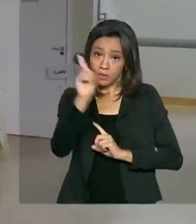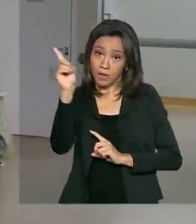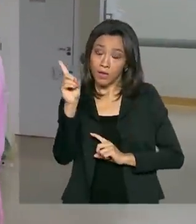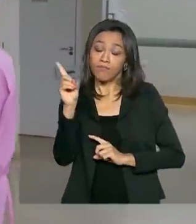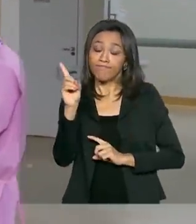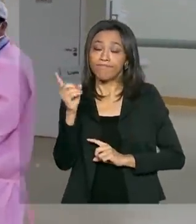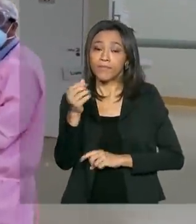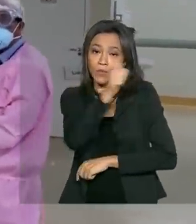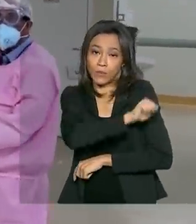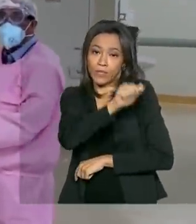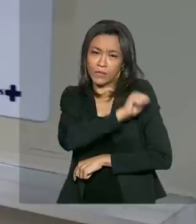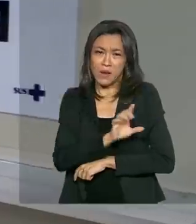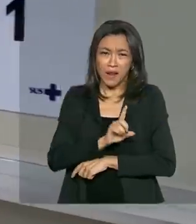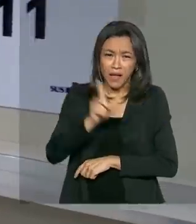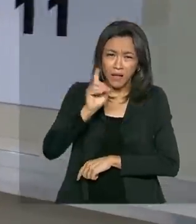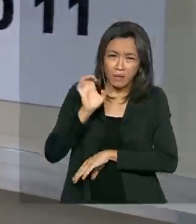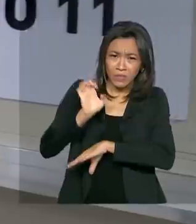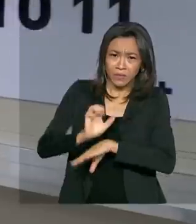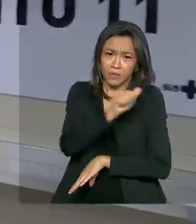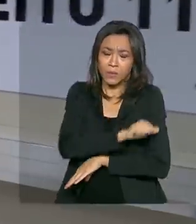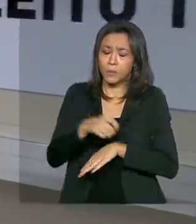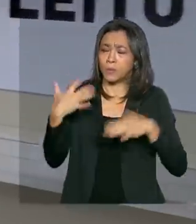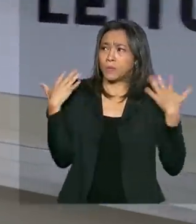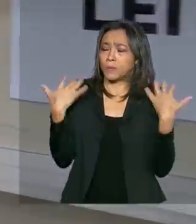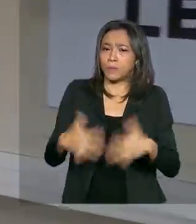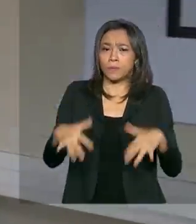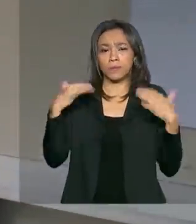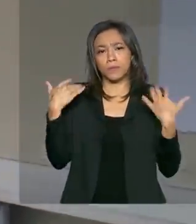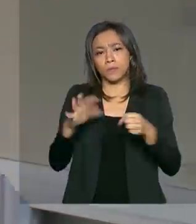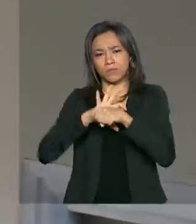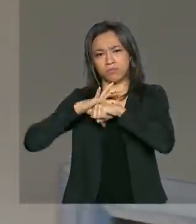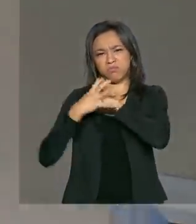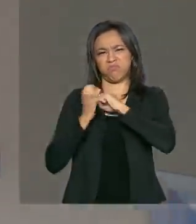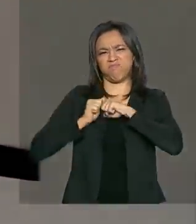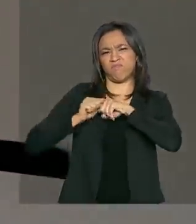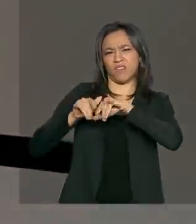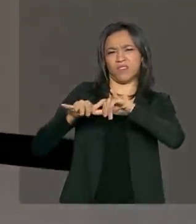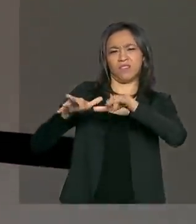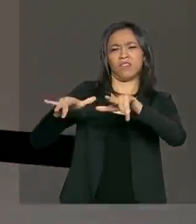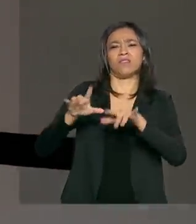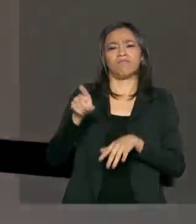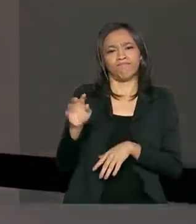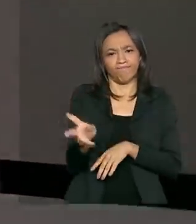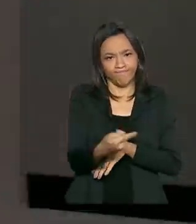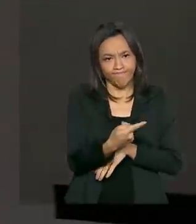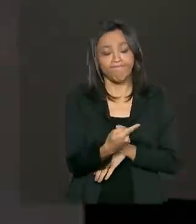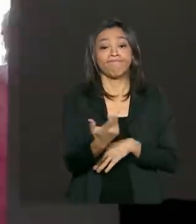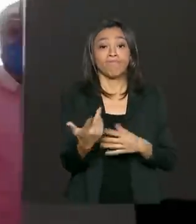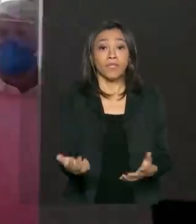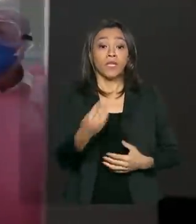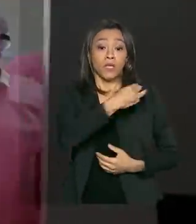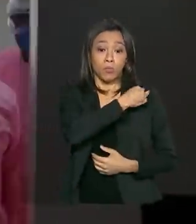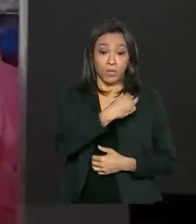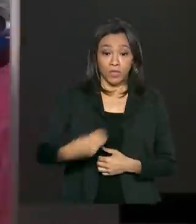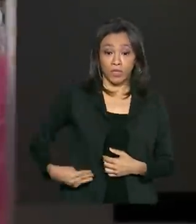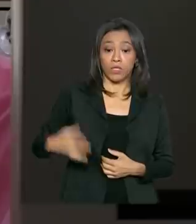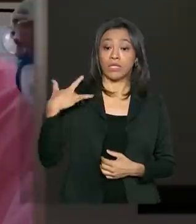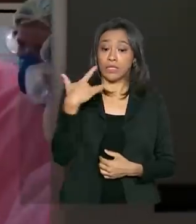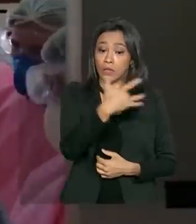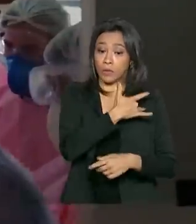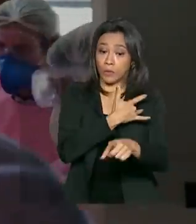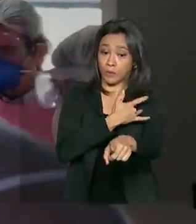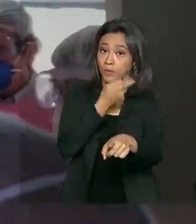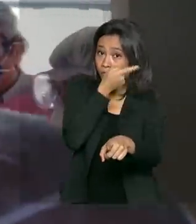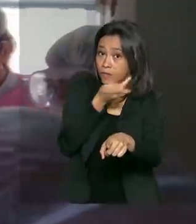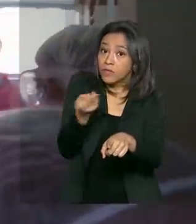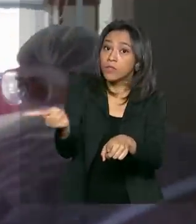O Rio de Janeiro, a gente sabe, é um dos estados mais afetados pela pandemia do novo coronavírus. O ministro da Saúde, Nelson Teich, esteve por lá